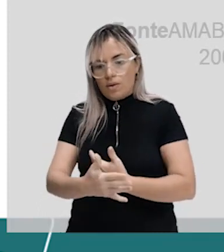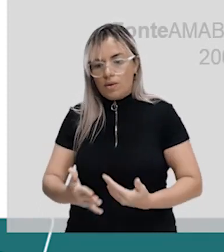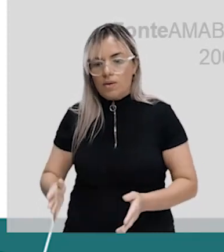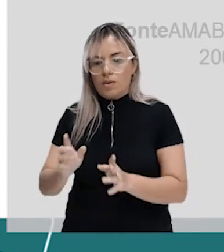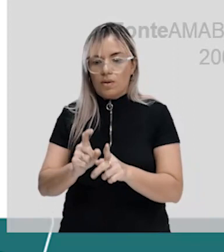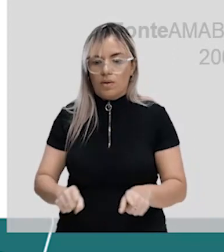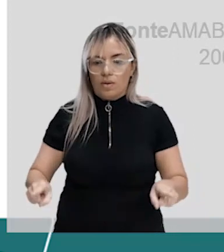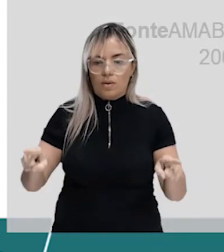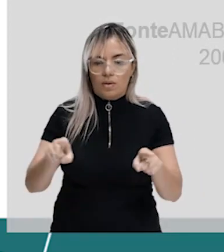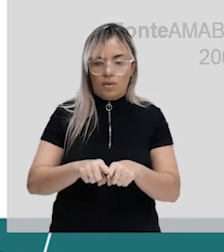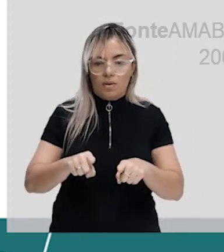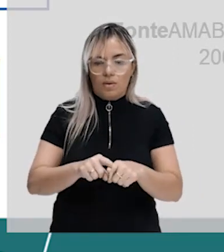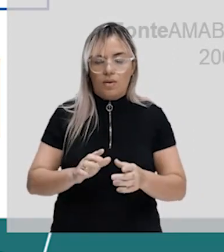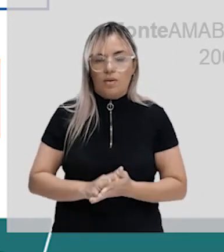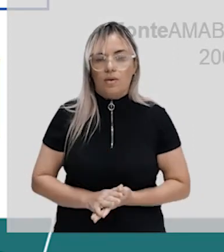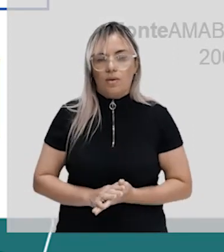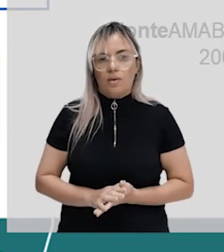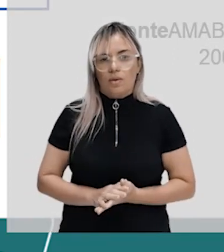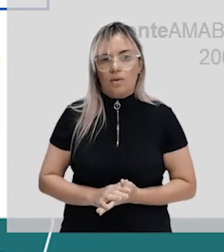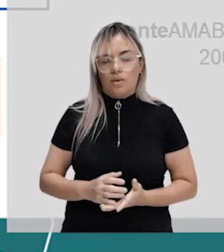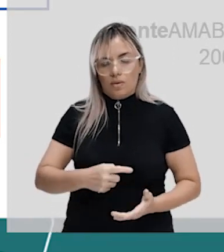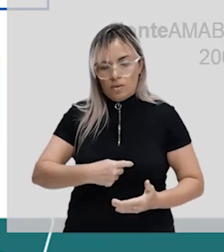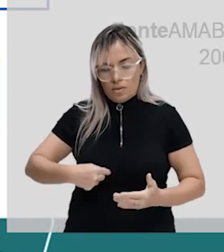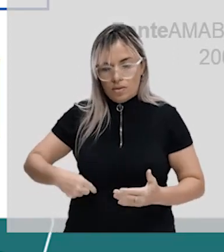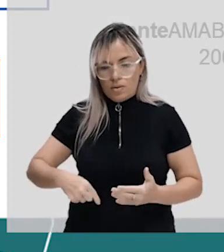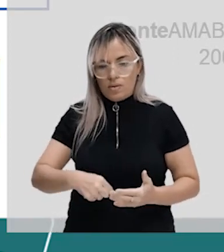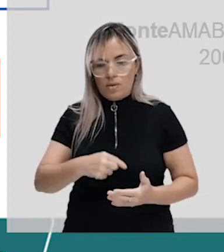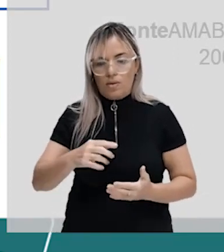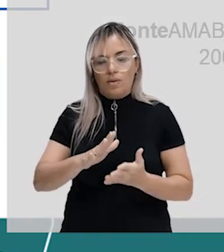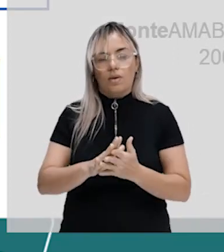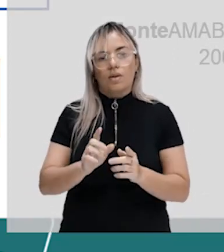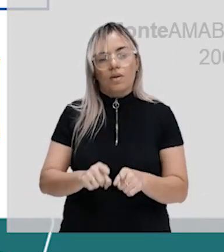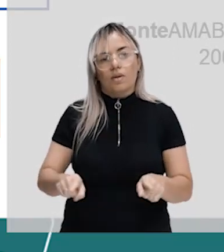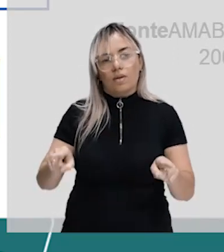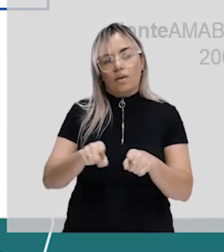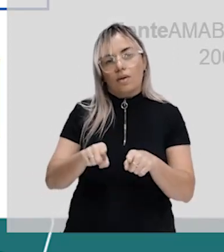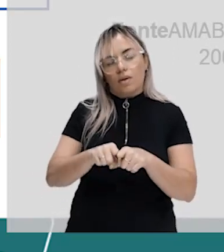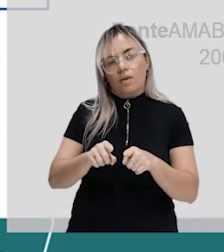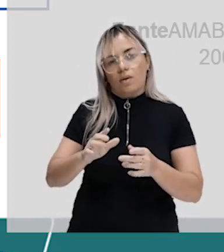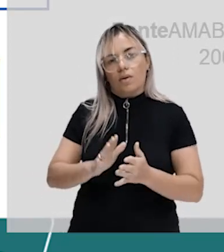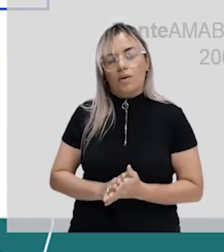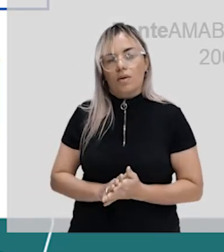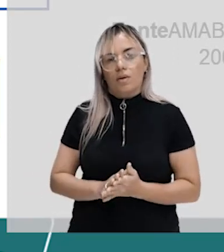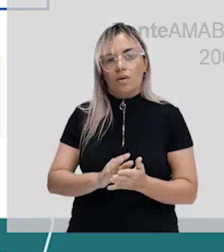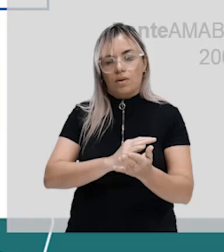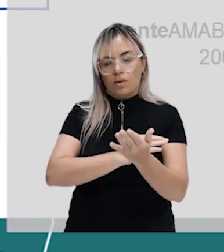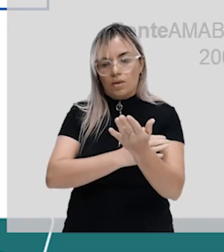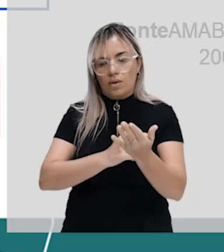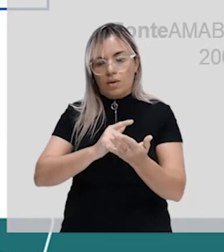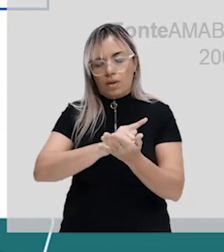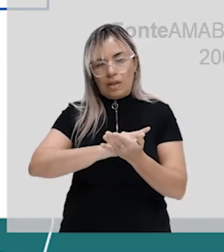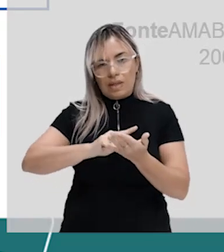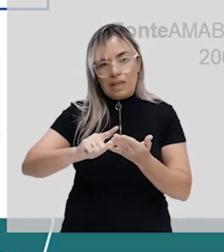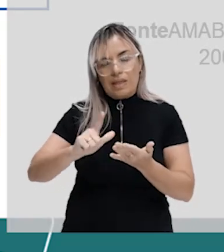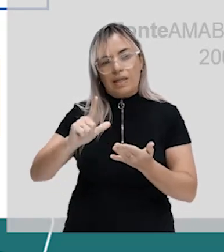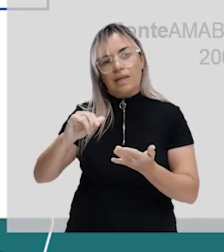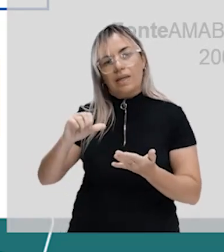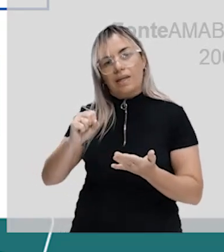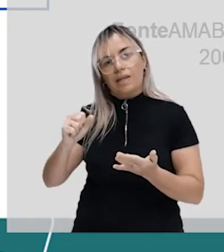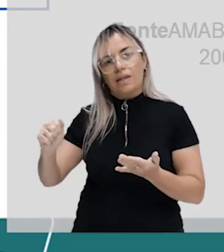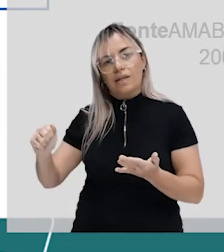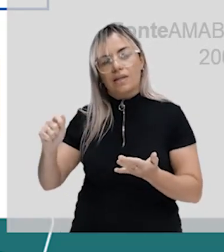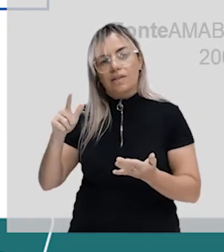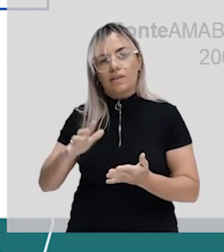ser essa região aqui, a do mesoderma ventral, que vai dar origem à musculatura lisa dos órgãos internos.